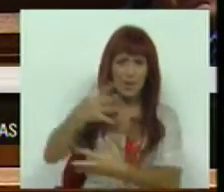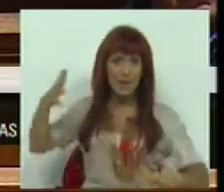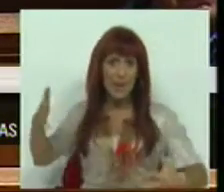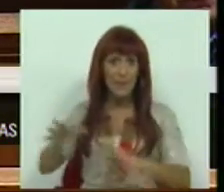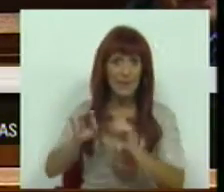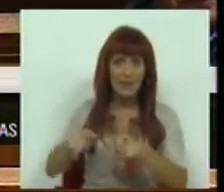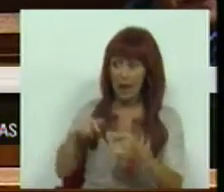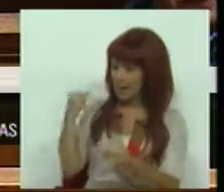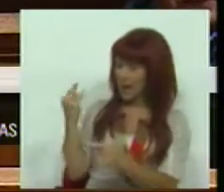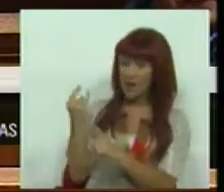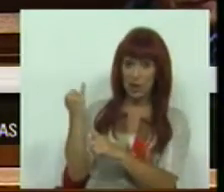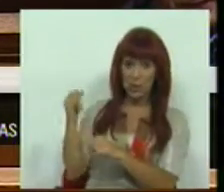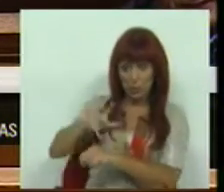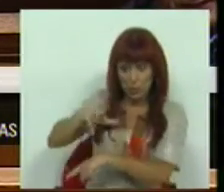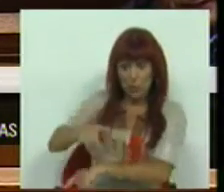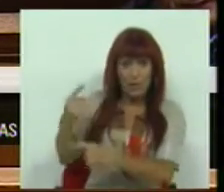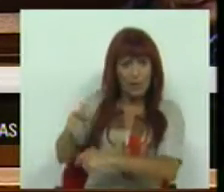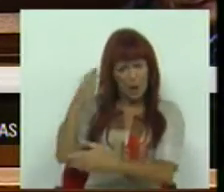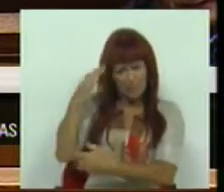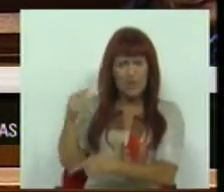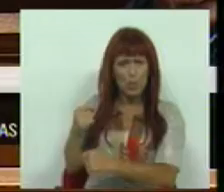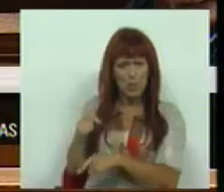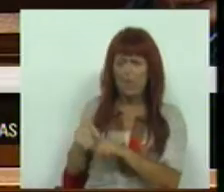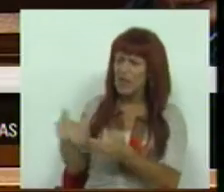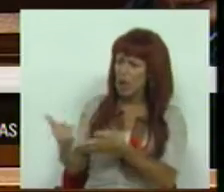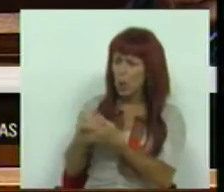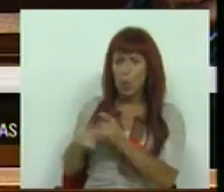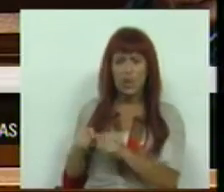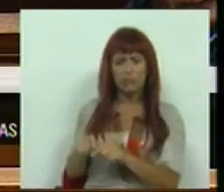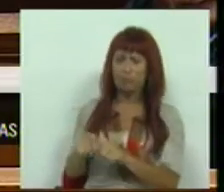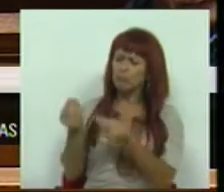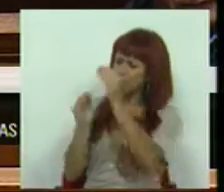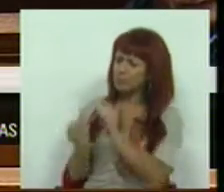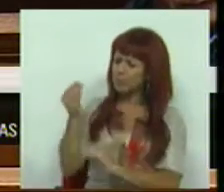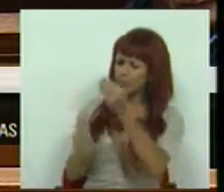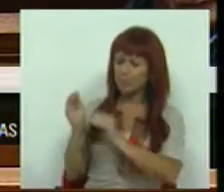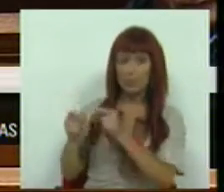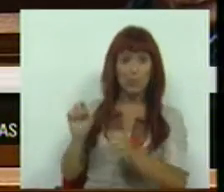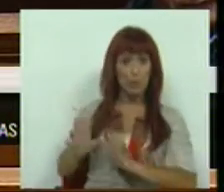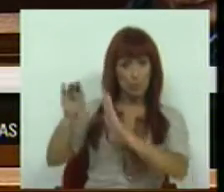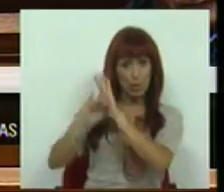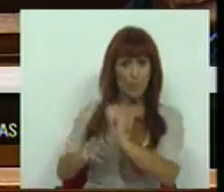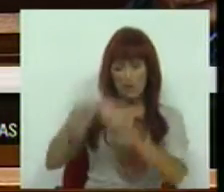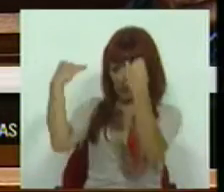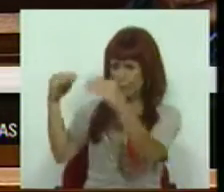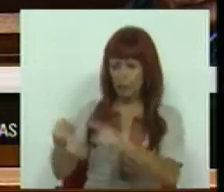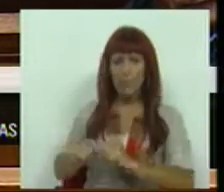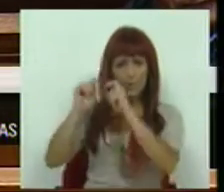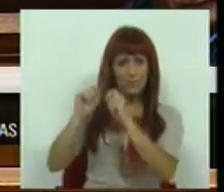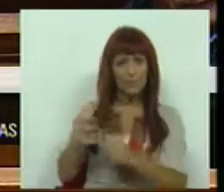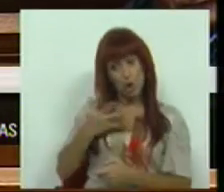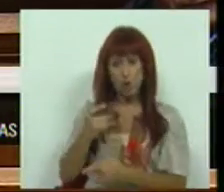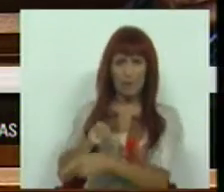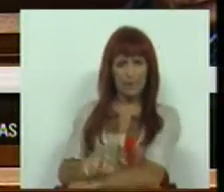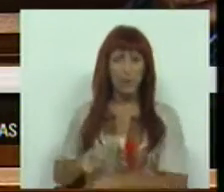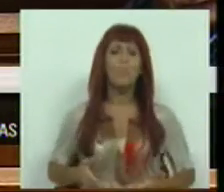que permitisse às instituições nacionais ter a capacidade e os recursos de montar este tipo de programas de formação e de